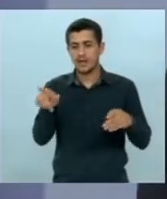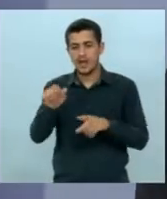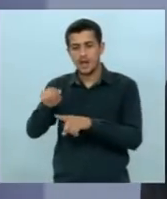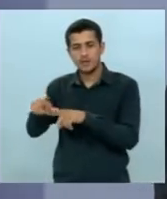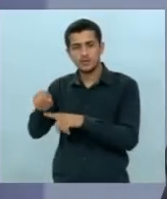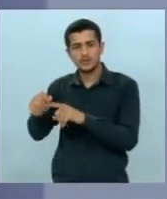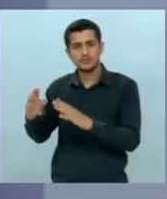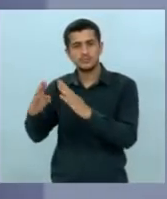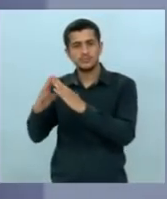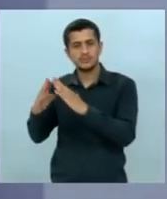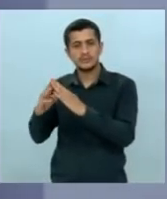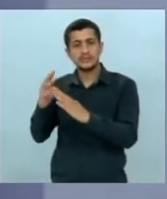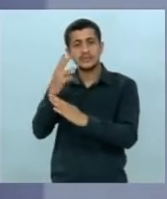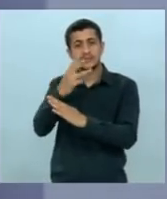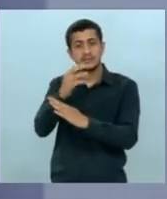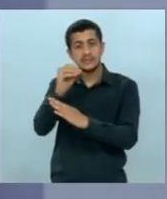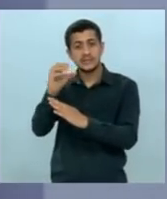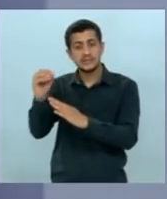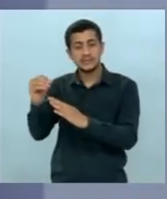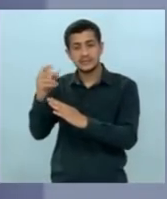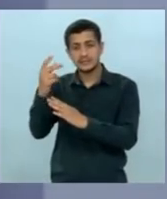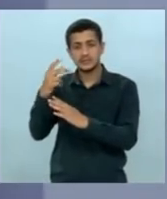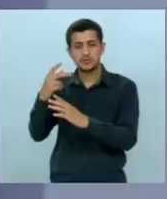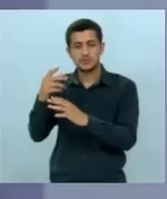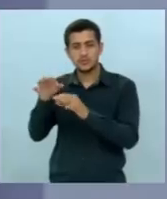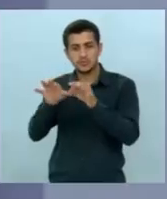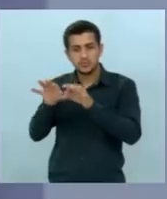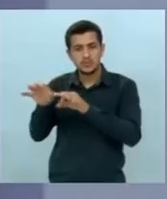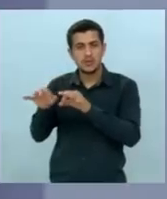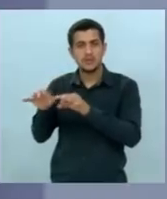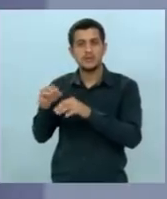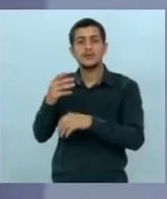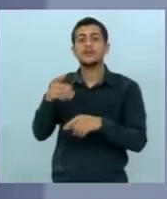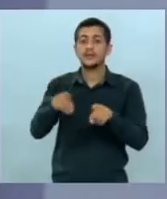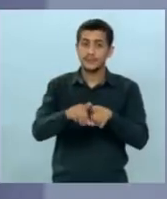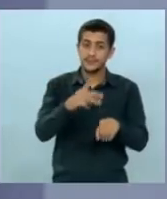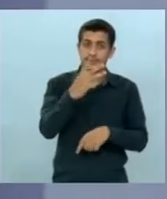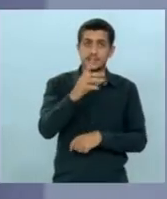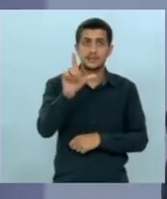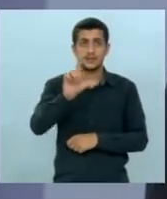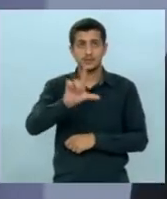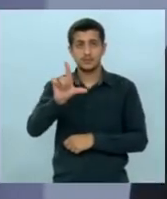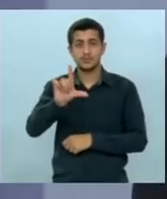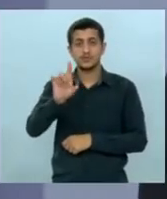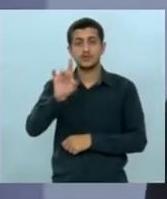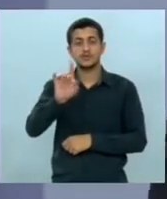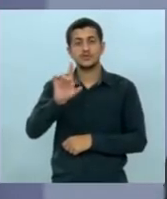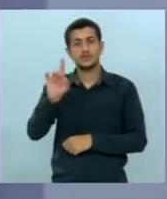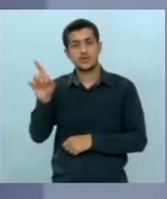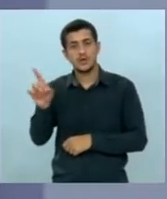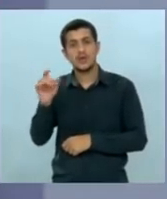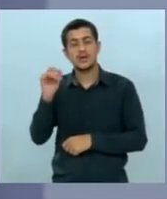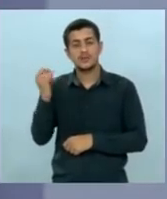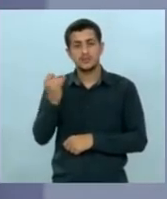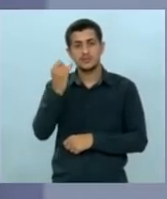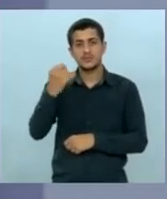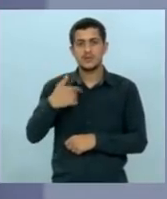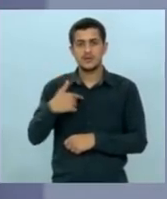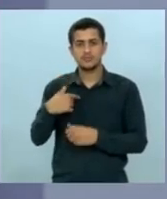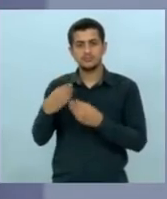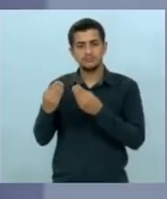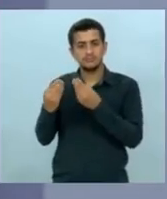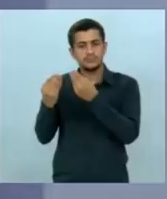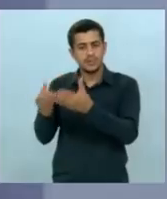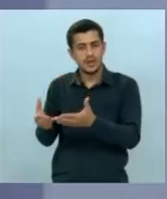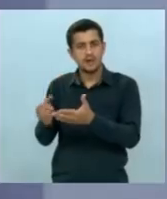e estamos fazendo 300 cirurgias por mês lá em Três Lagoas que você falou que era só pedra fundamental eu entrego ano que